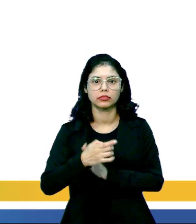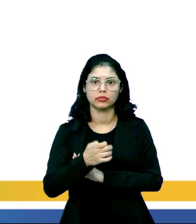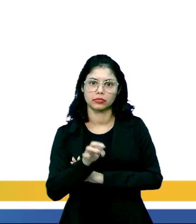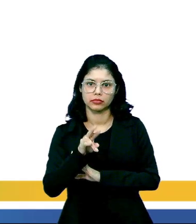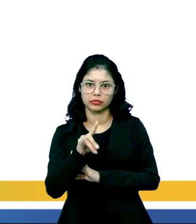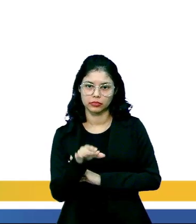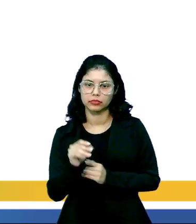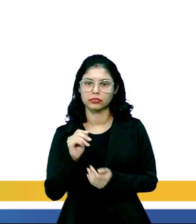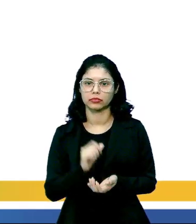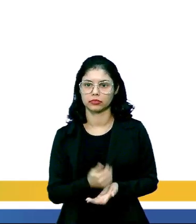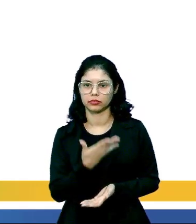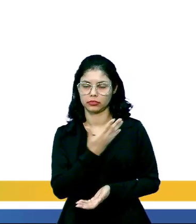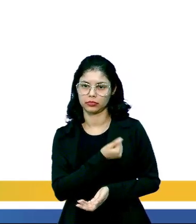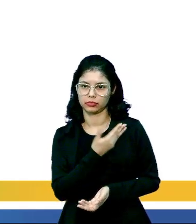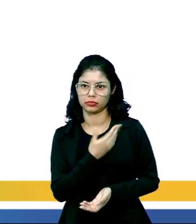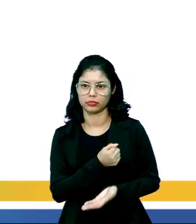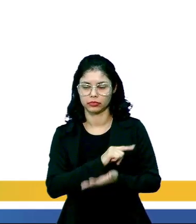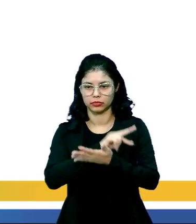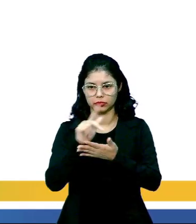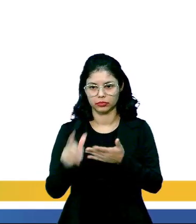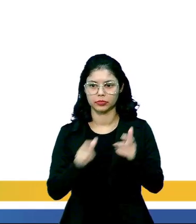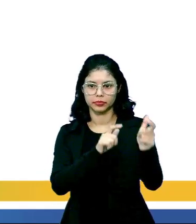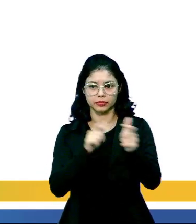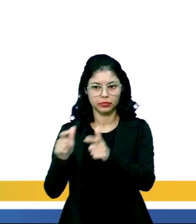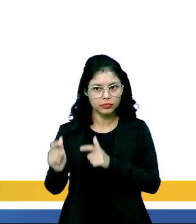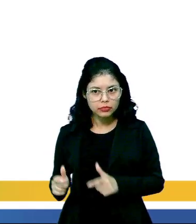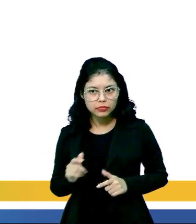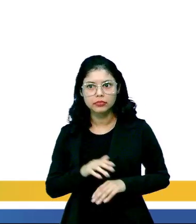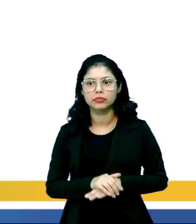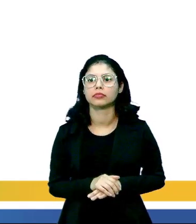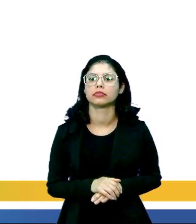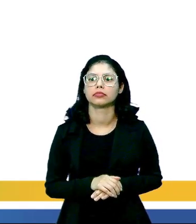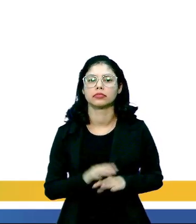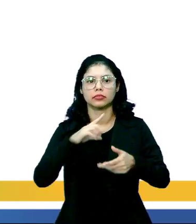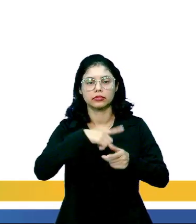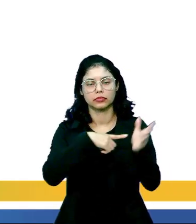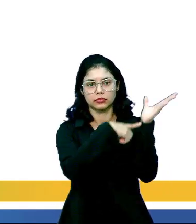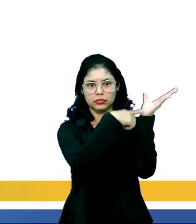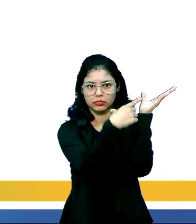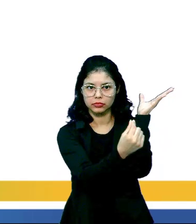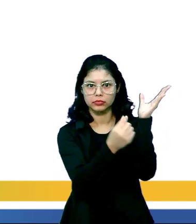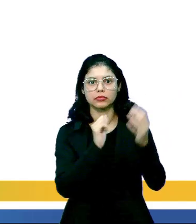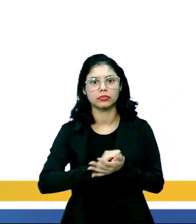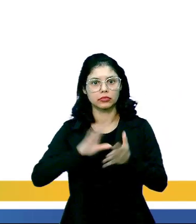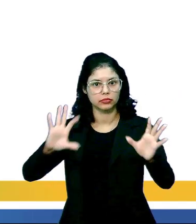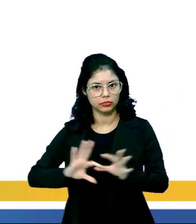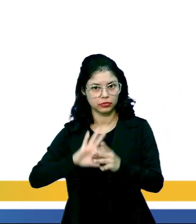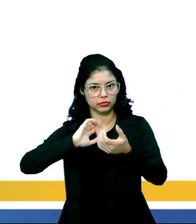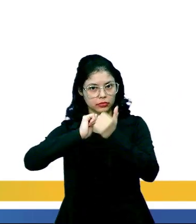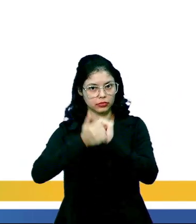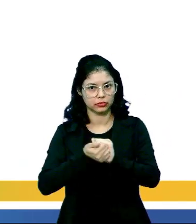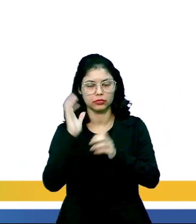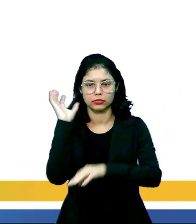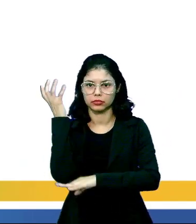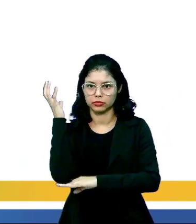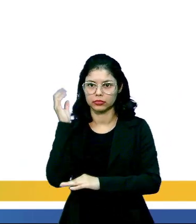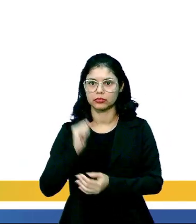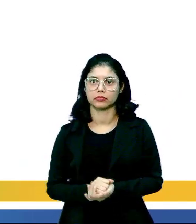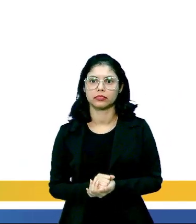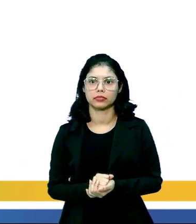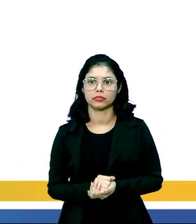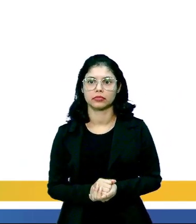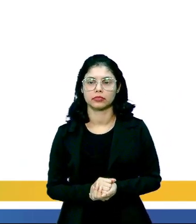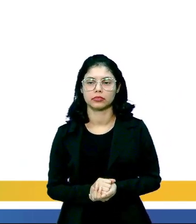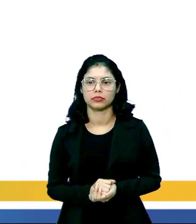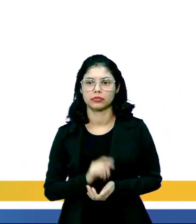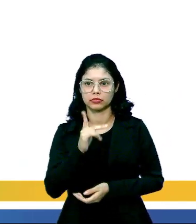e a densidade dos estômatos, que é o número de estômatos por área, nas folhas, estão relacionados à adaptação